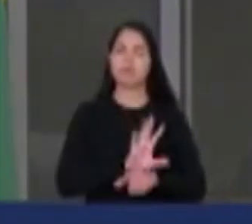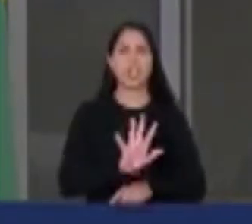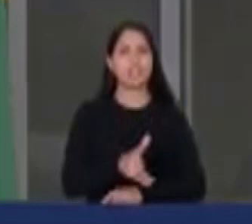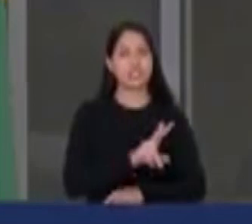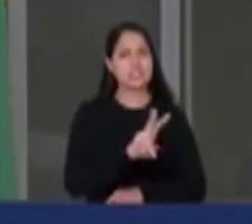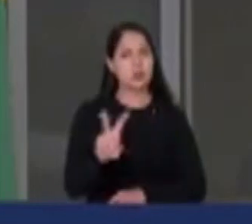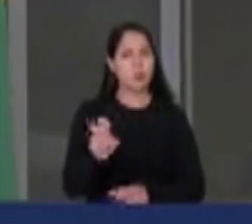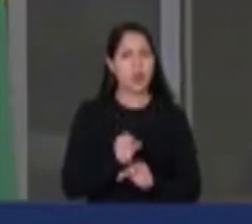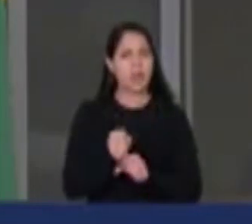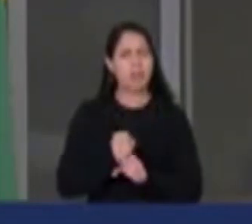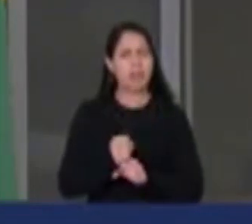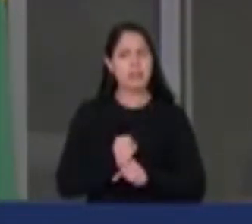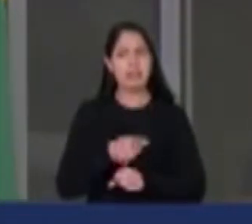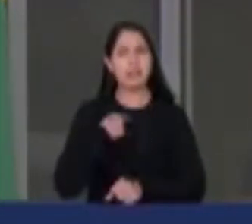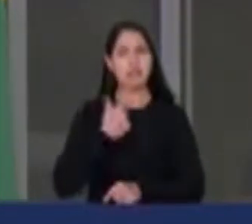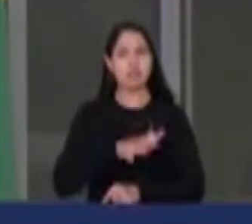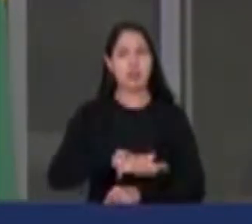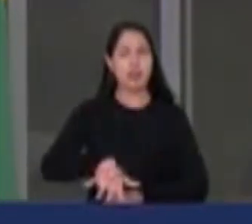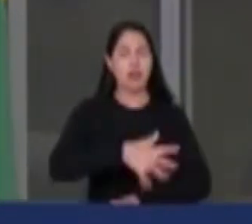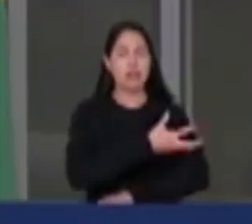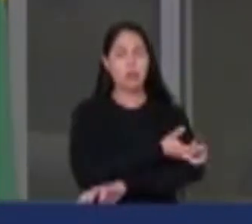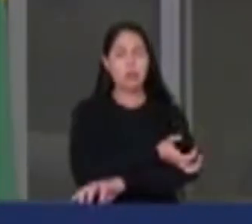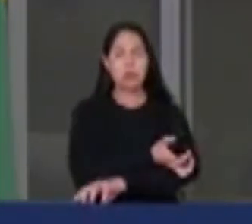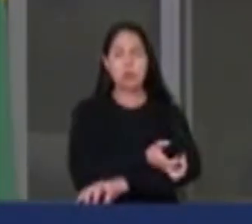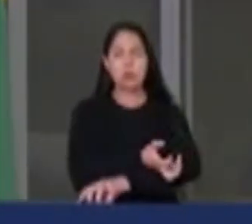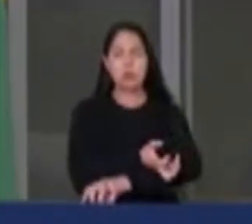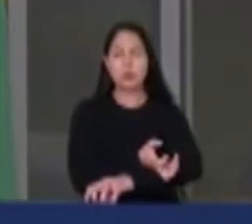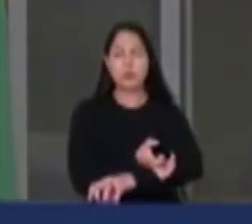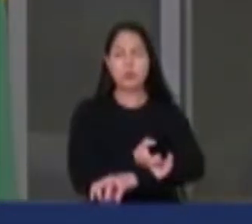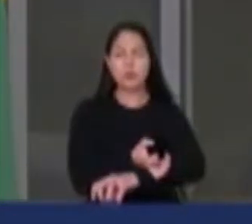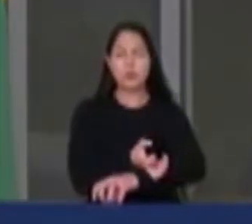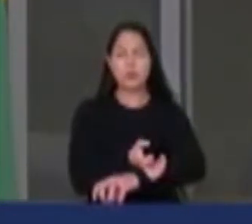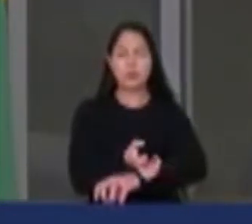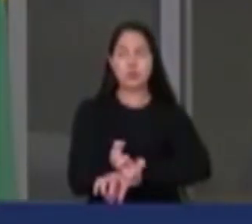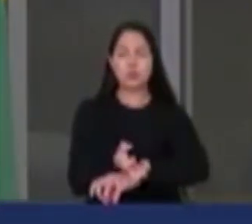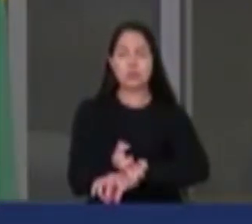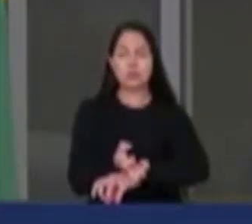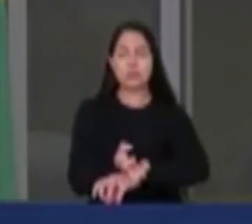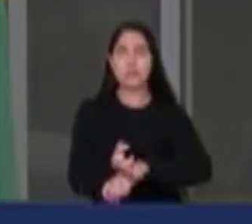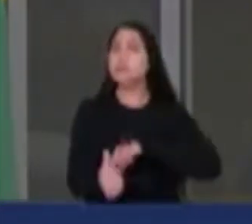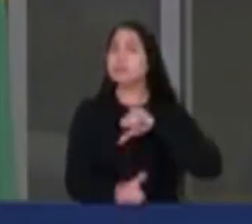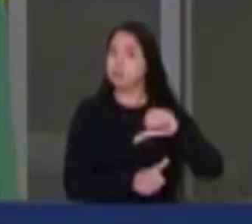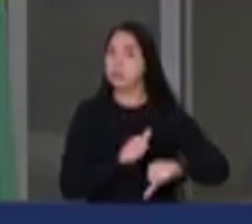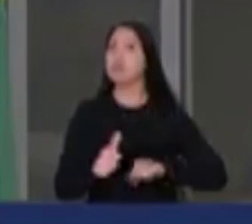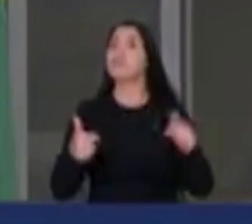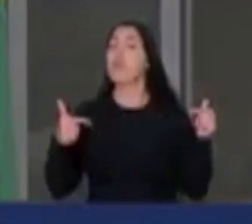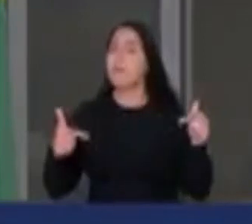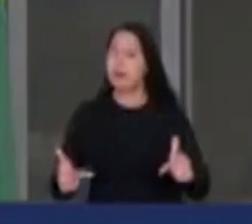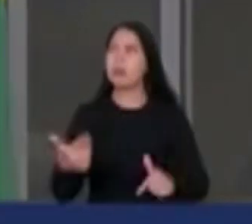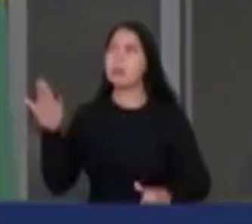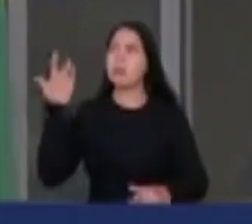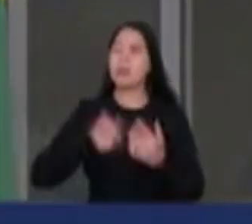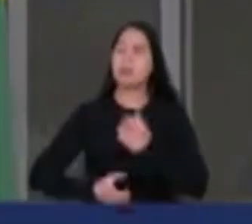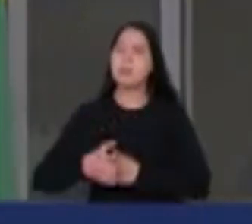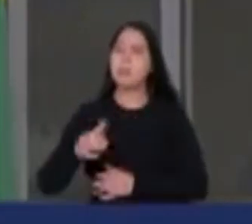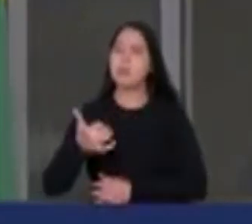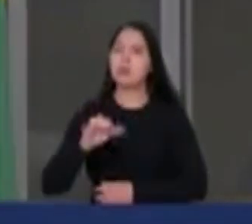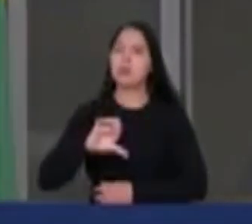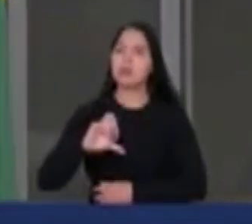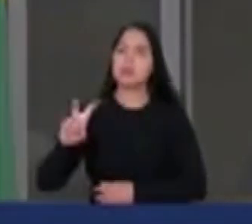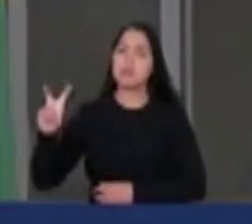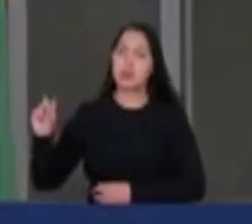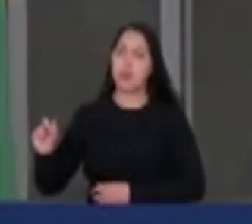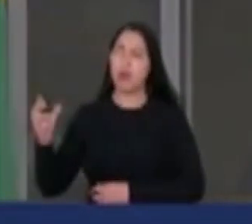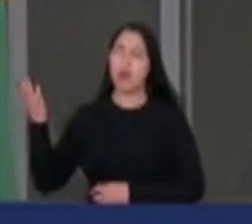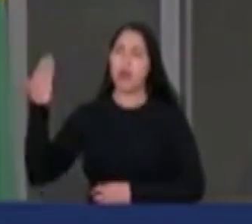nós transformamos o Cerrado. E lá na década de 70, deputado Sérgio Souza, Cerrado nem dado nem herdado.